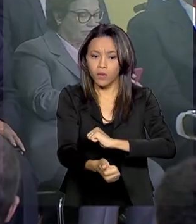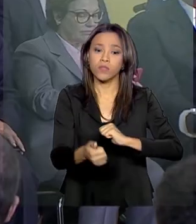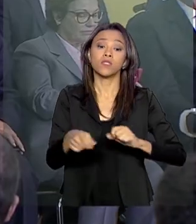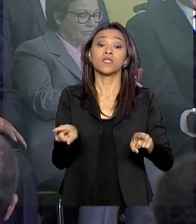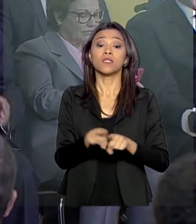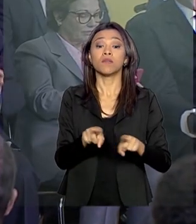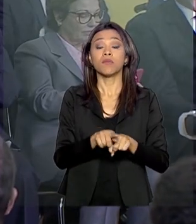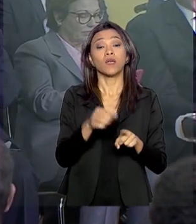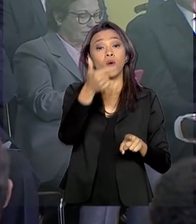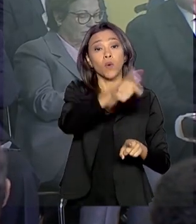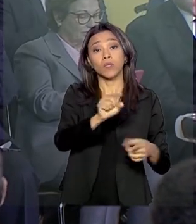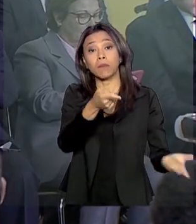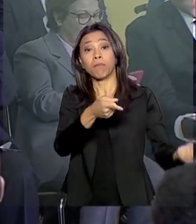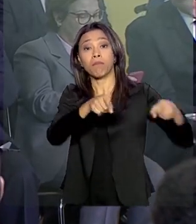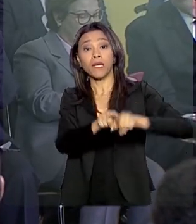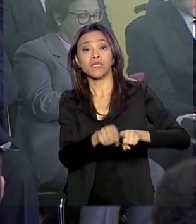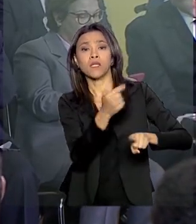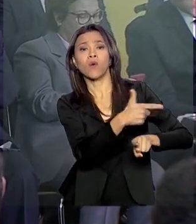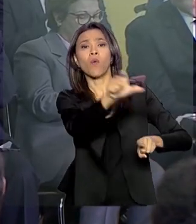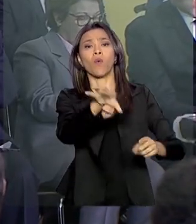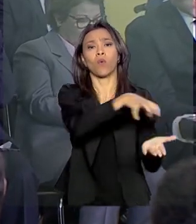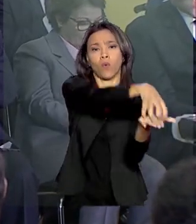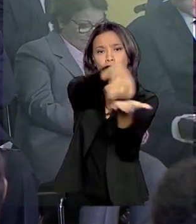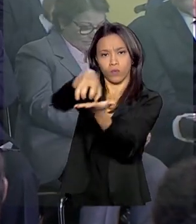Defesa em parceria com outros órgãos.